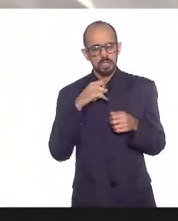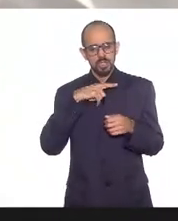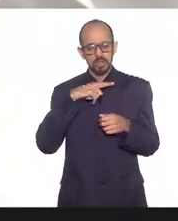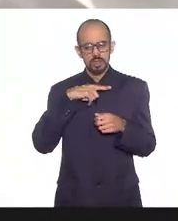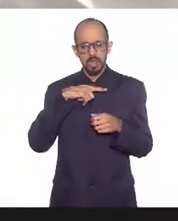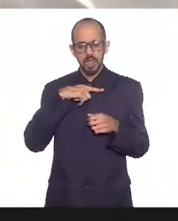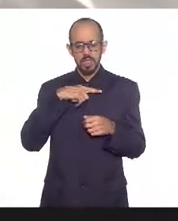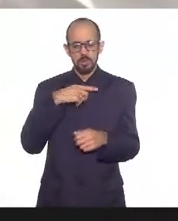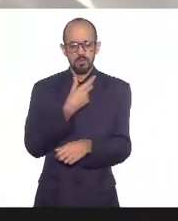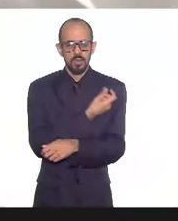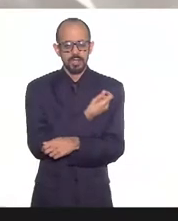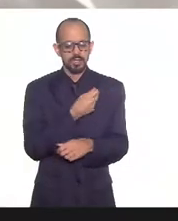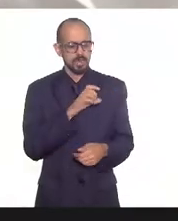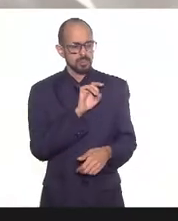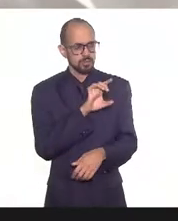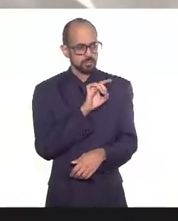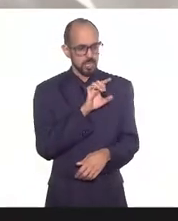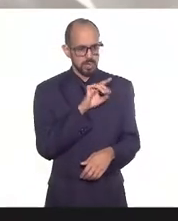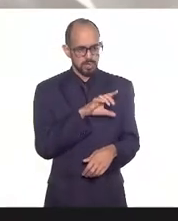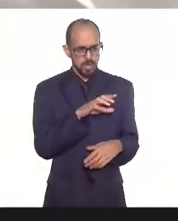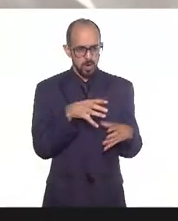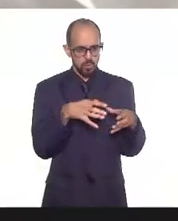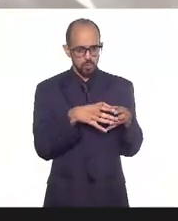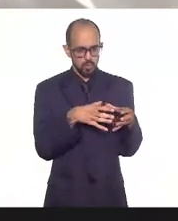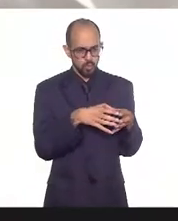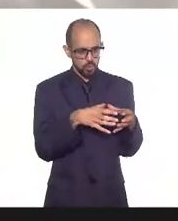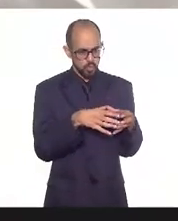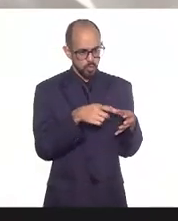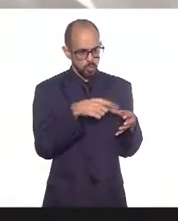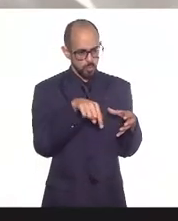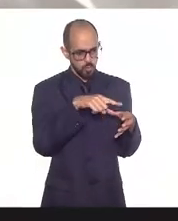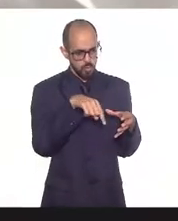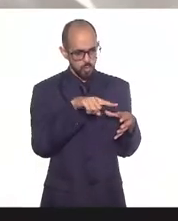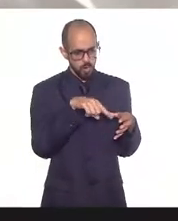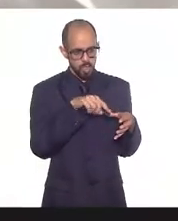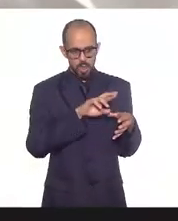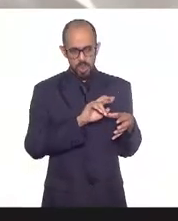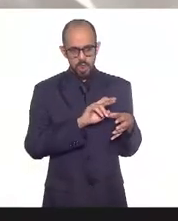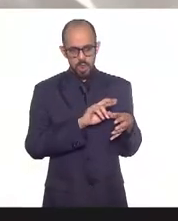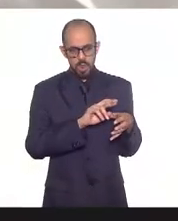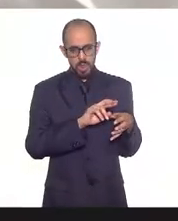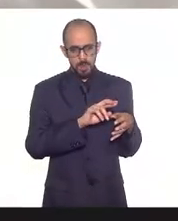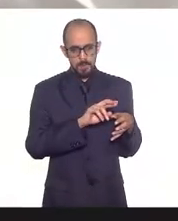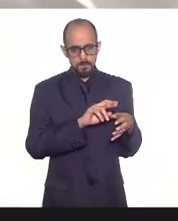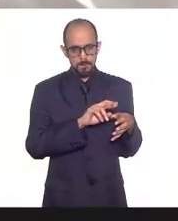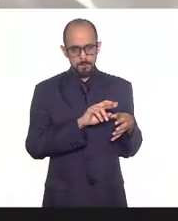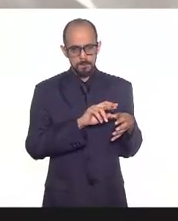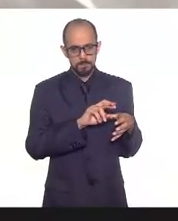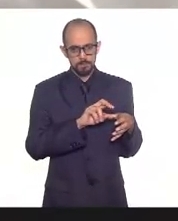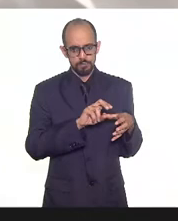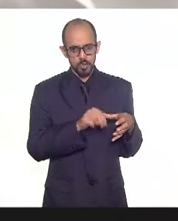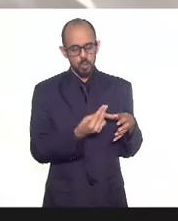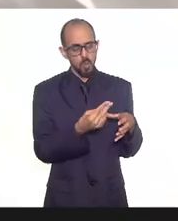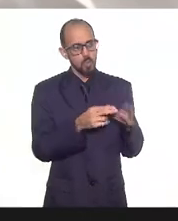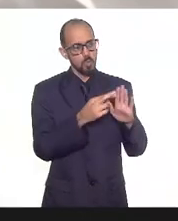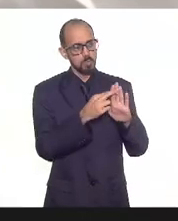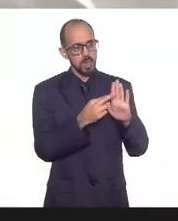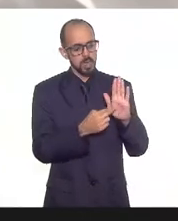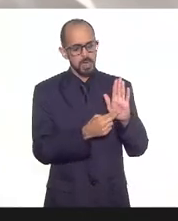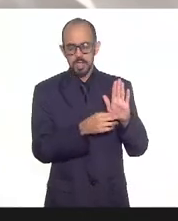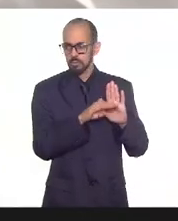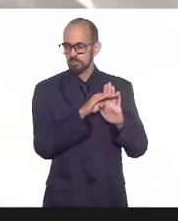vacinação específica, não específica na modalidade da vacina, mas de um protocolo,